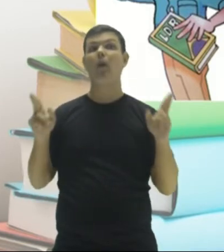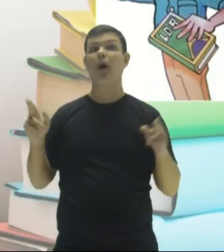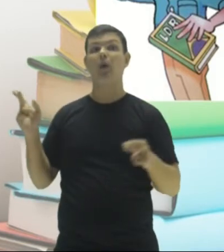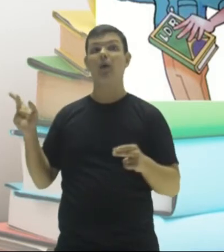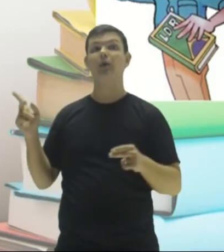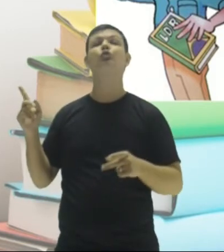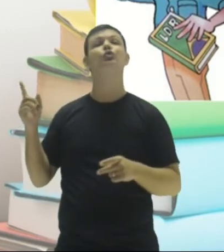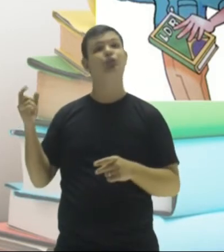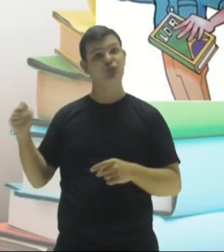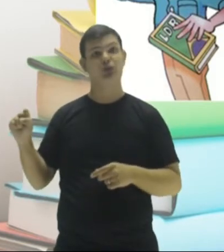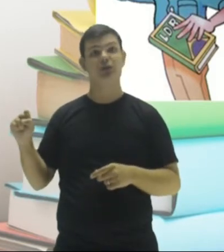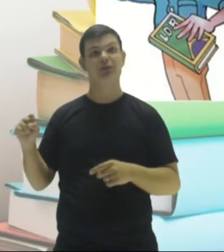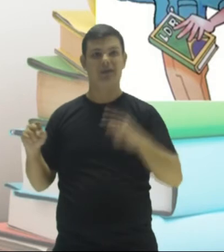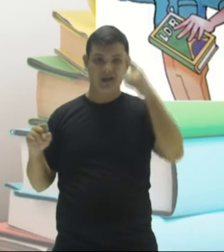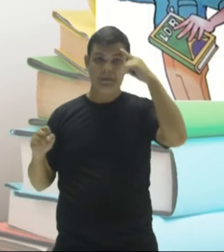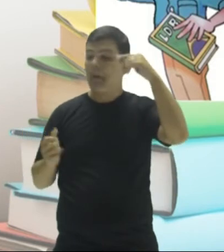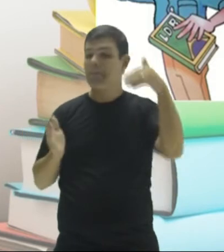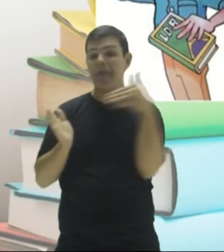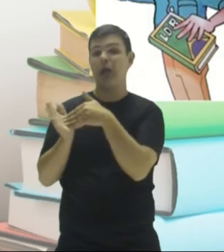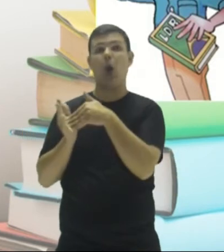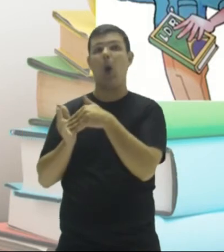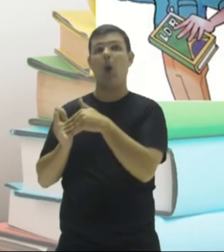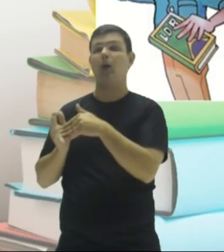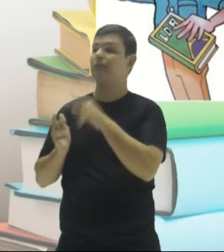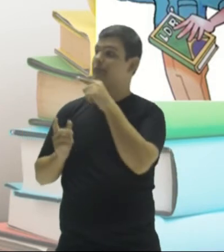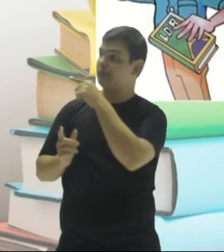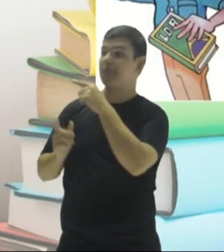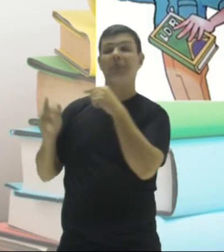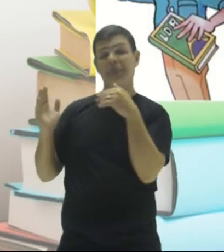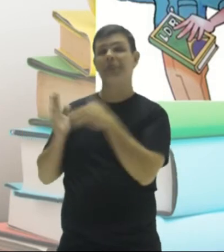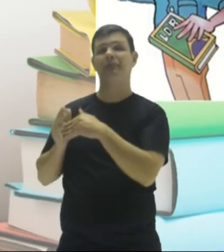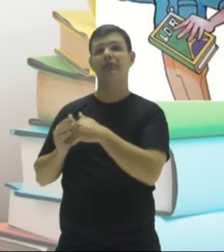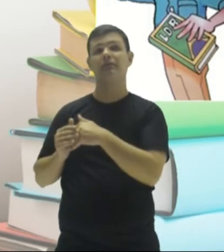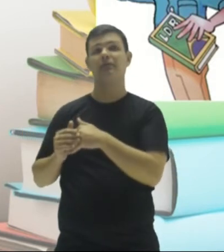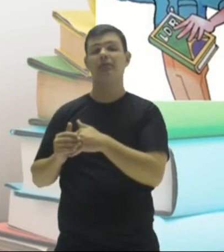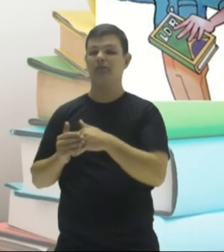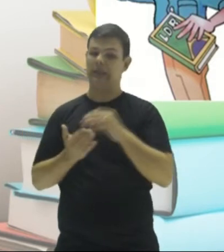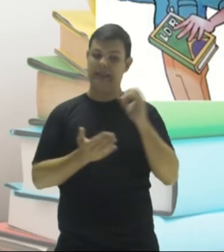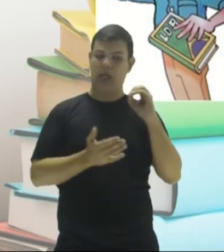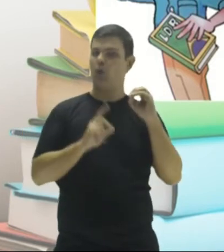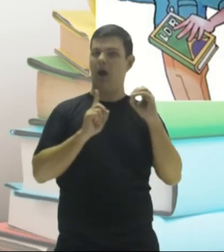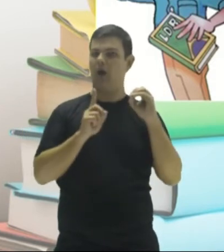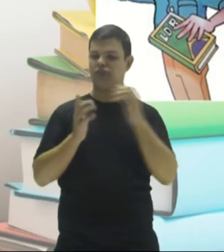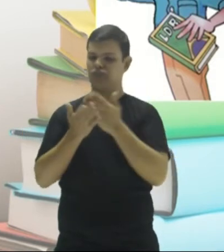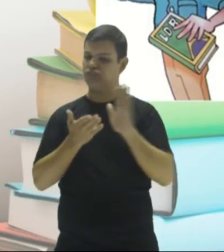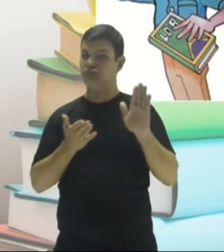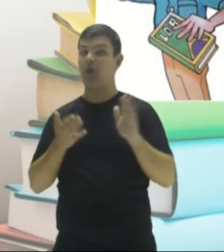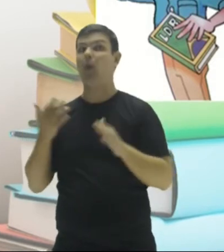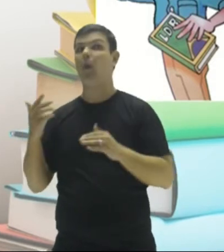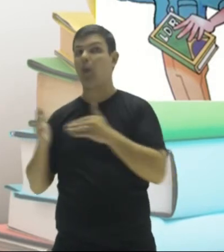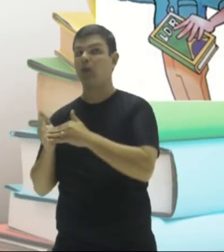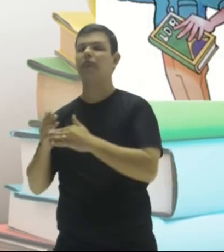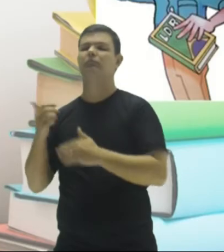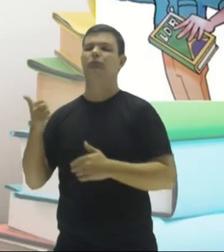Porque, ó, este aqui é o mínimo, não verdade? É o mínimo. Nós vamos desconsiderar o zero. Ok, pessoal? Olha lá.